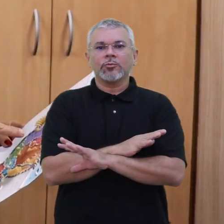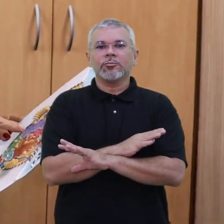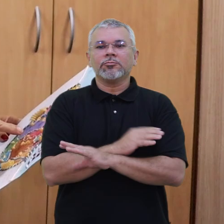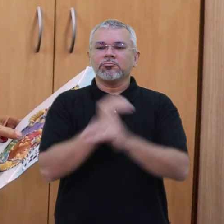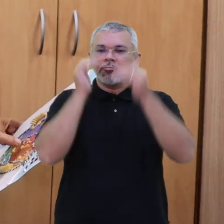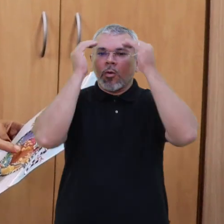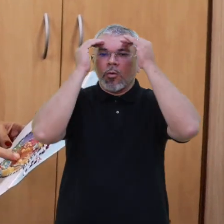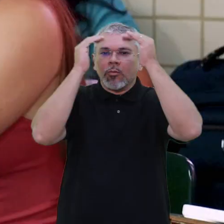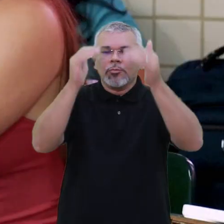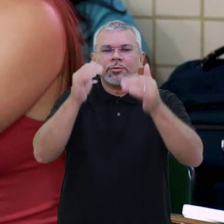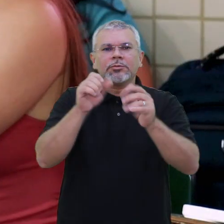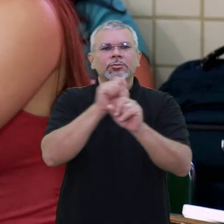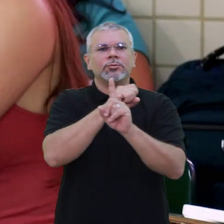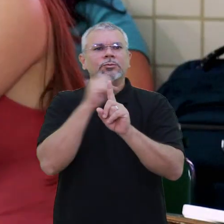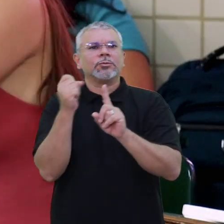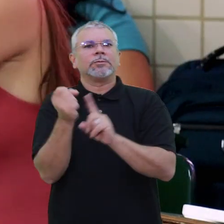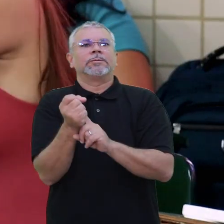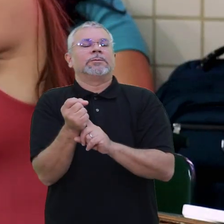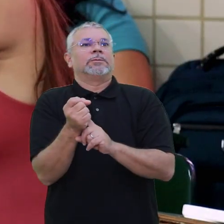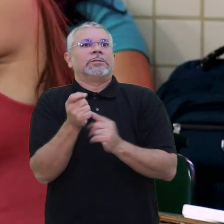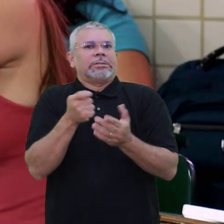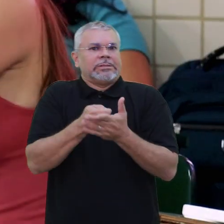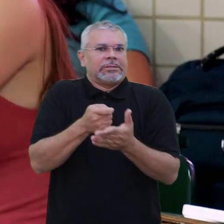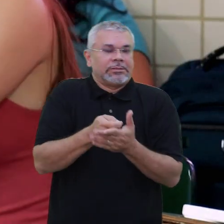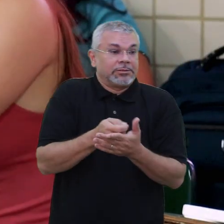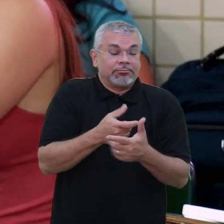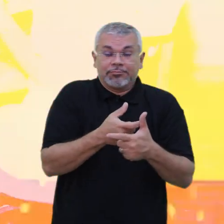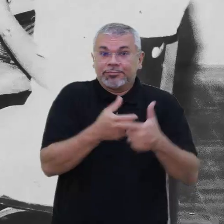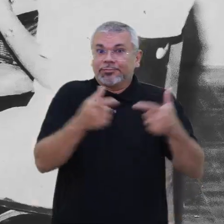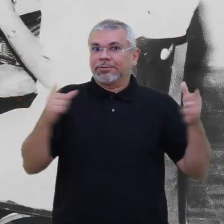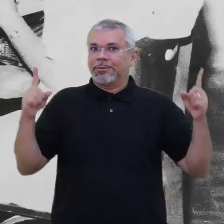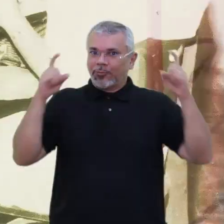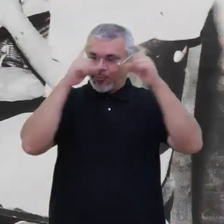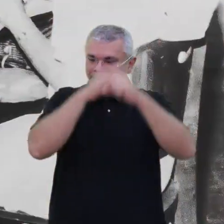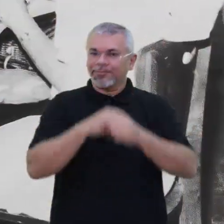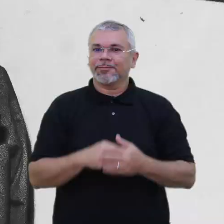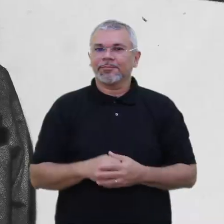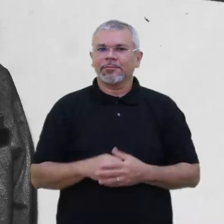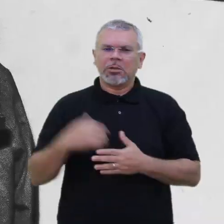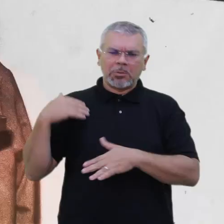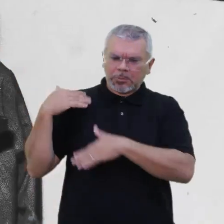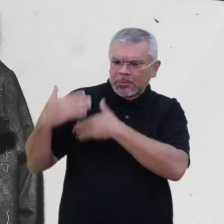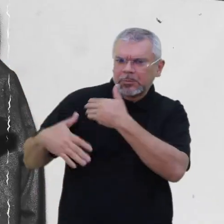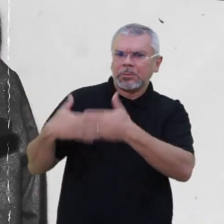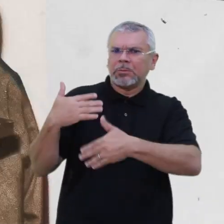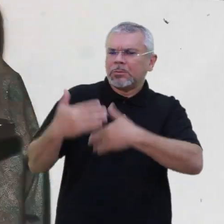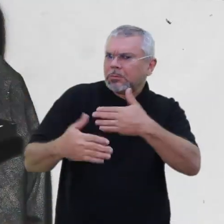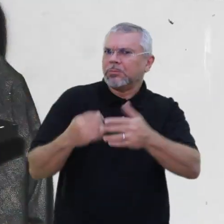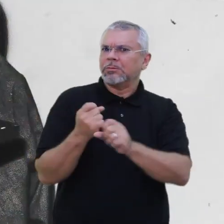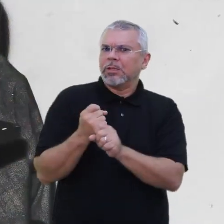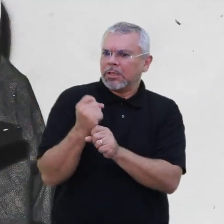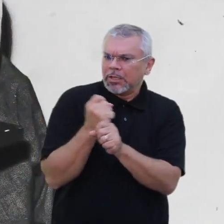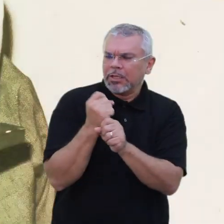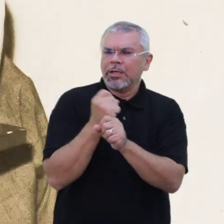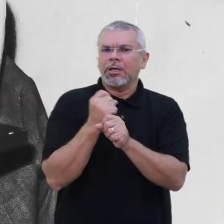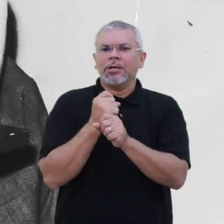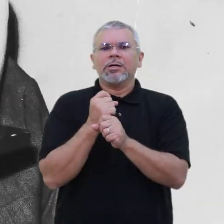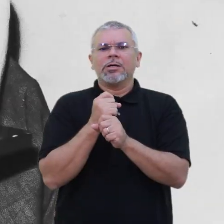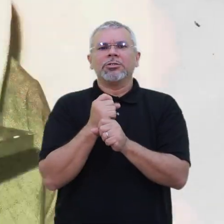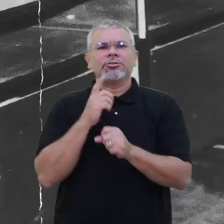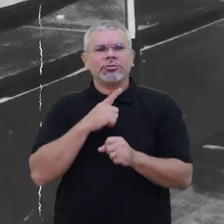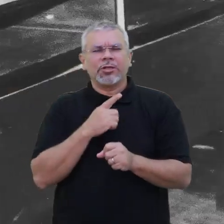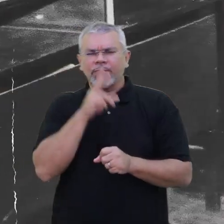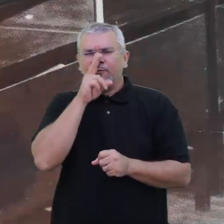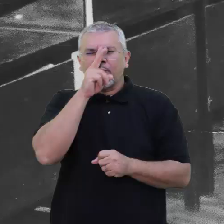às exigências de uma sociedade cada vez mais complexa. Ao longo dessas décadas, desenvolvendo sólidos conhecimentos